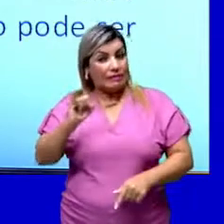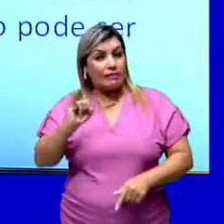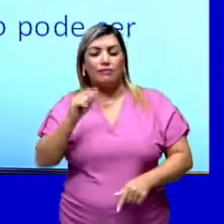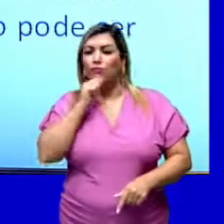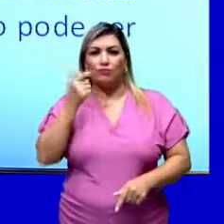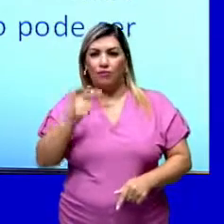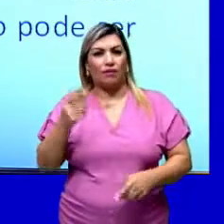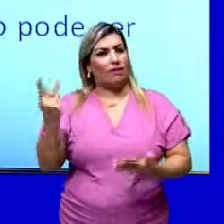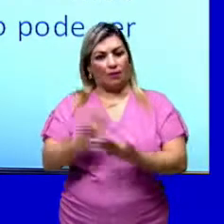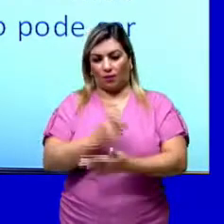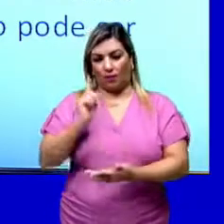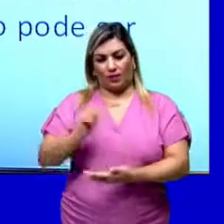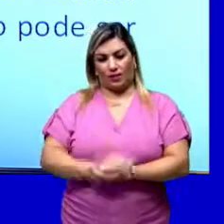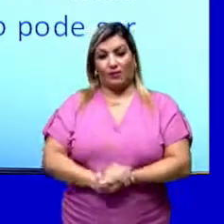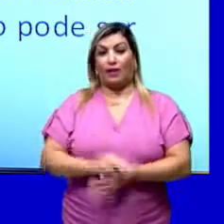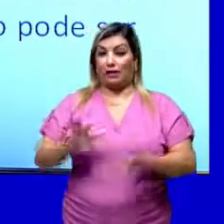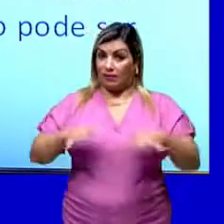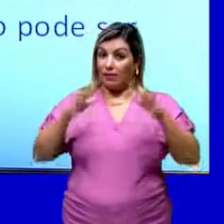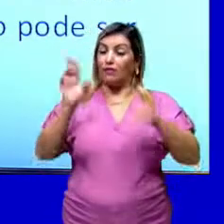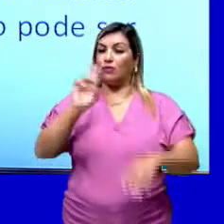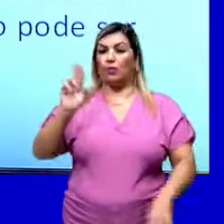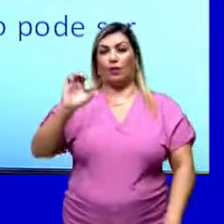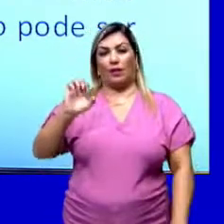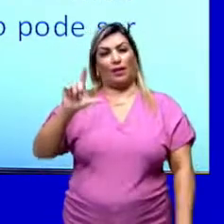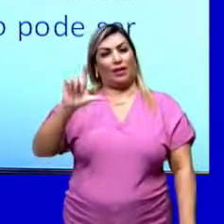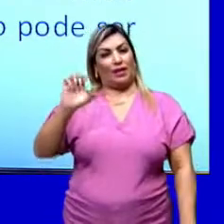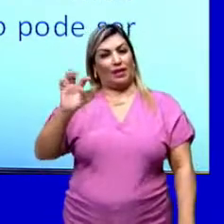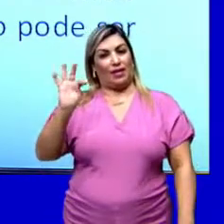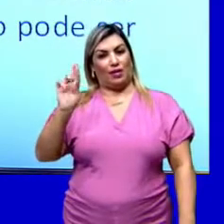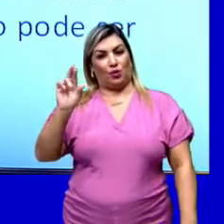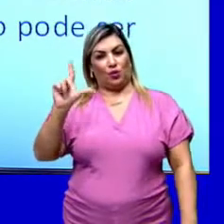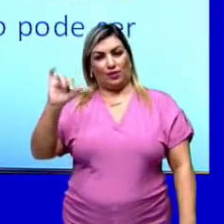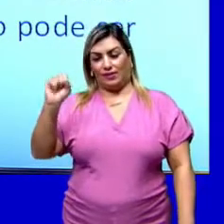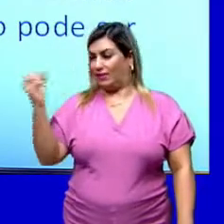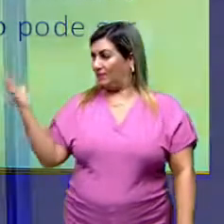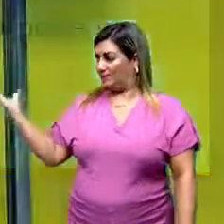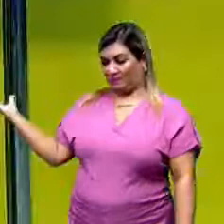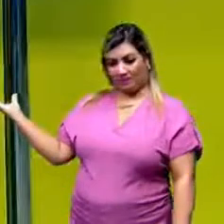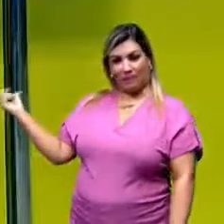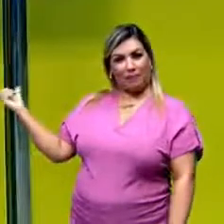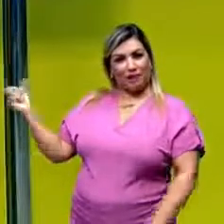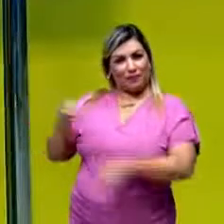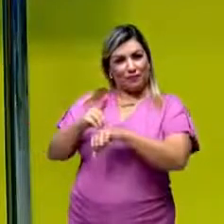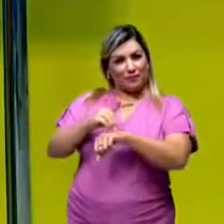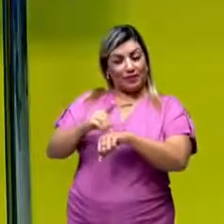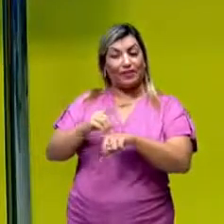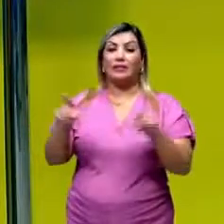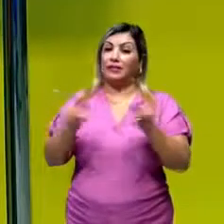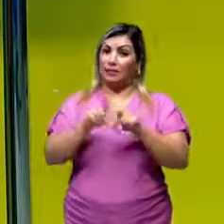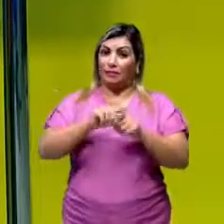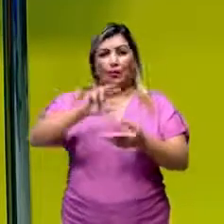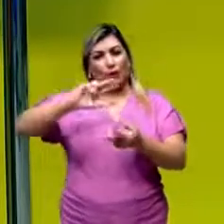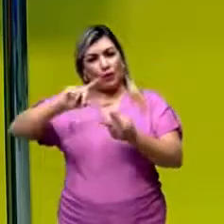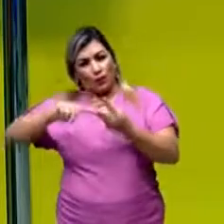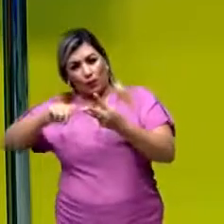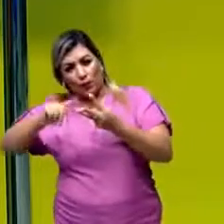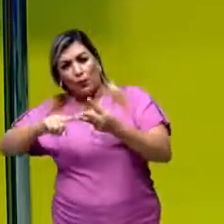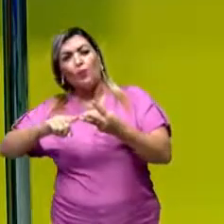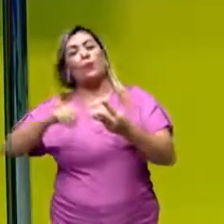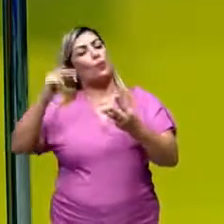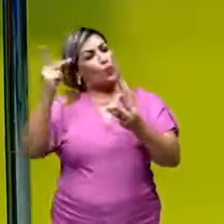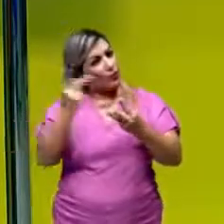acontece. Então essas reações nós chamamos de eletrólise. E também temos aquelas reações que,